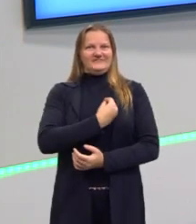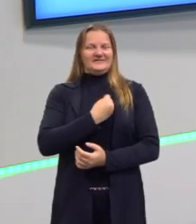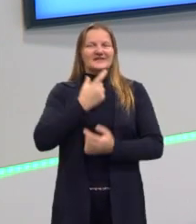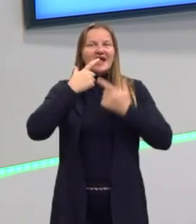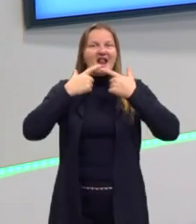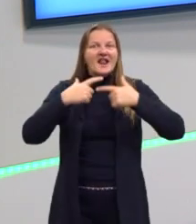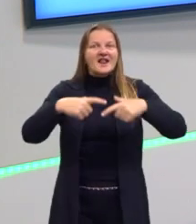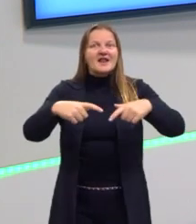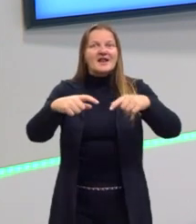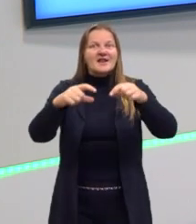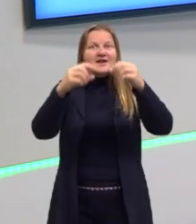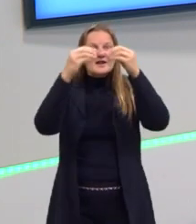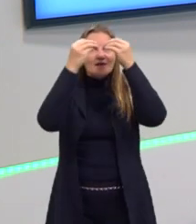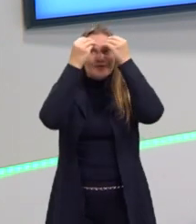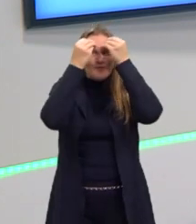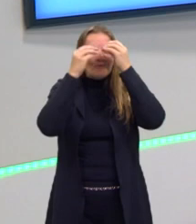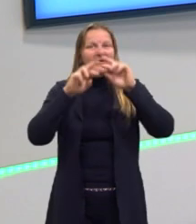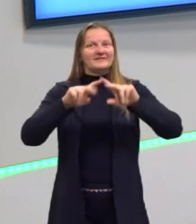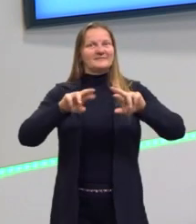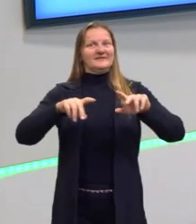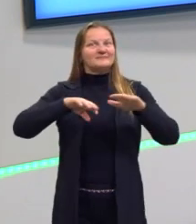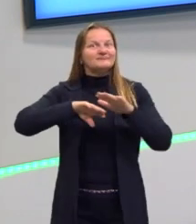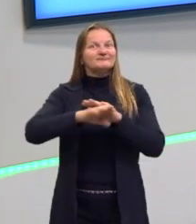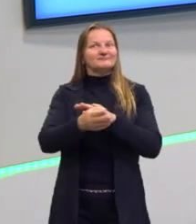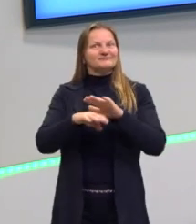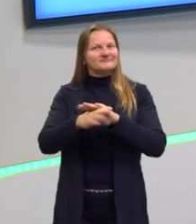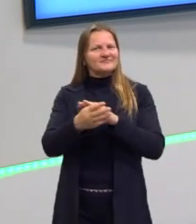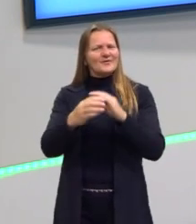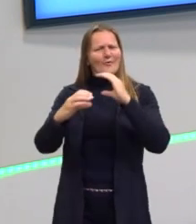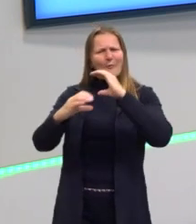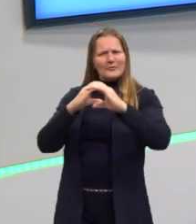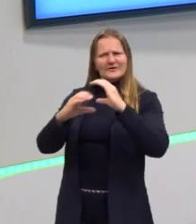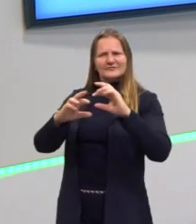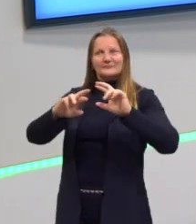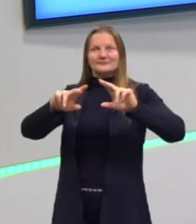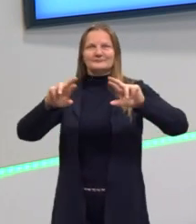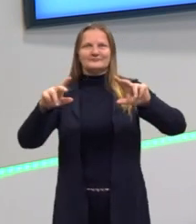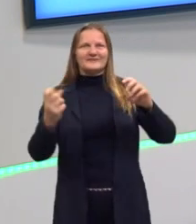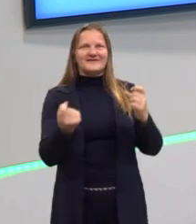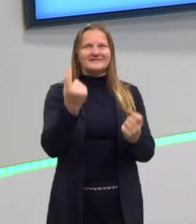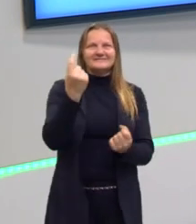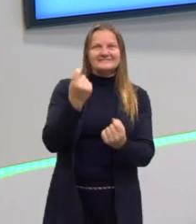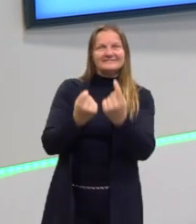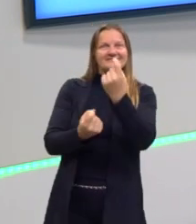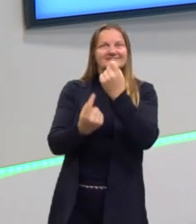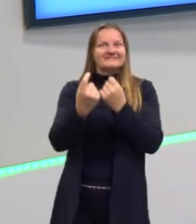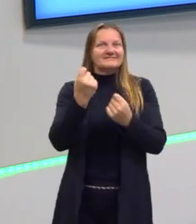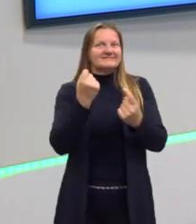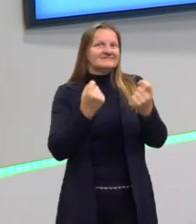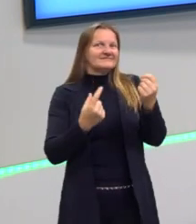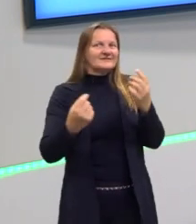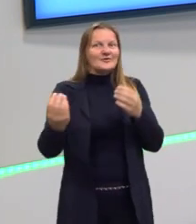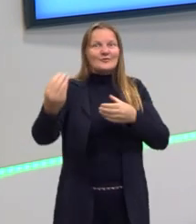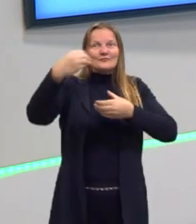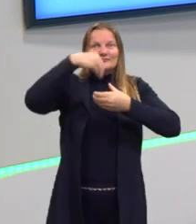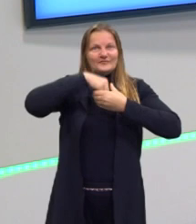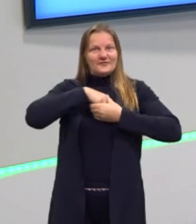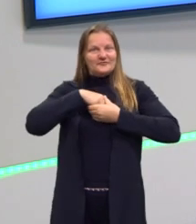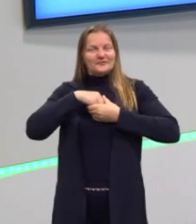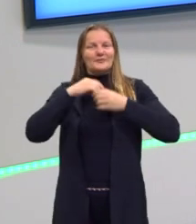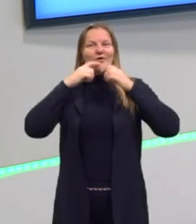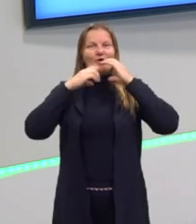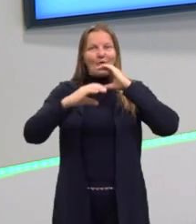linguagem, como a gente está se comunicando de maneira diferente, as coisas que a gente inseriu aí na nossa linguagem,